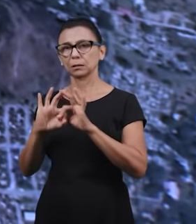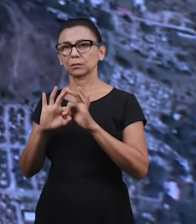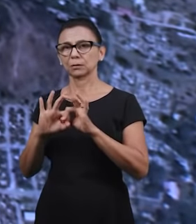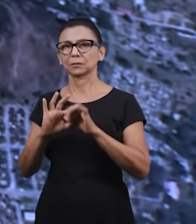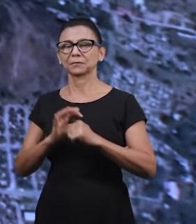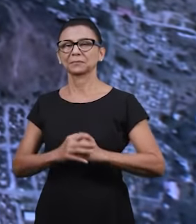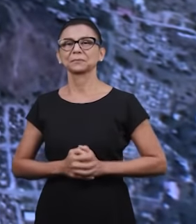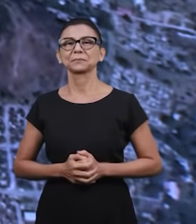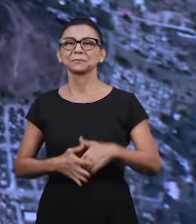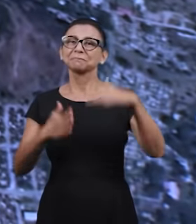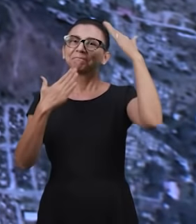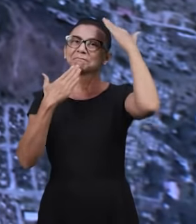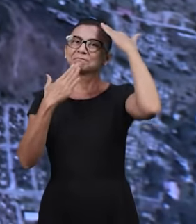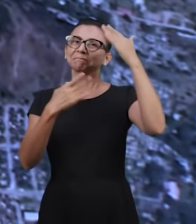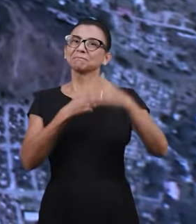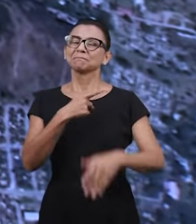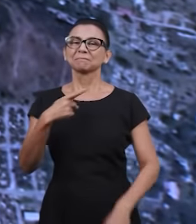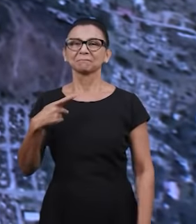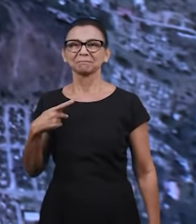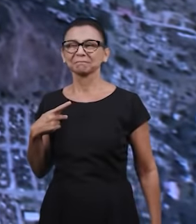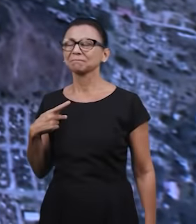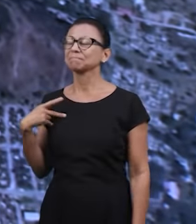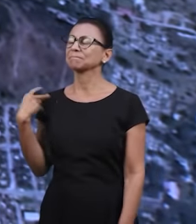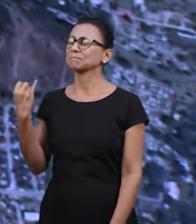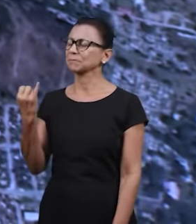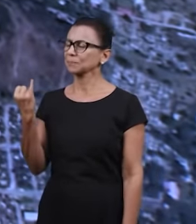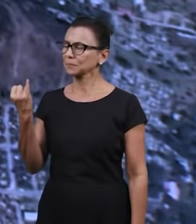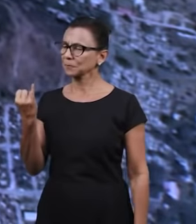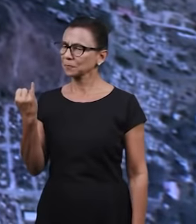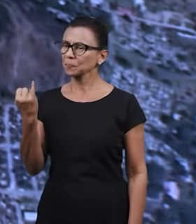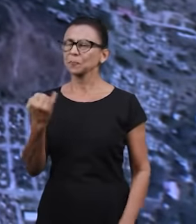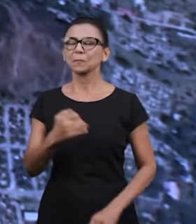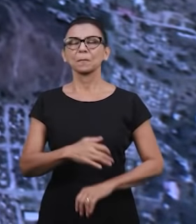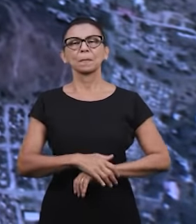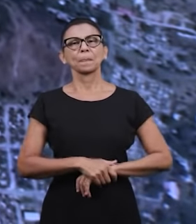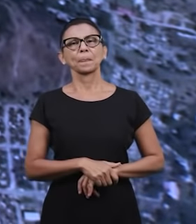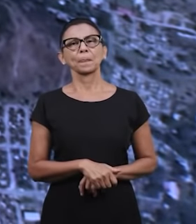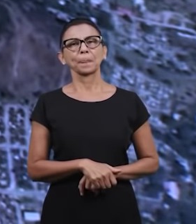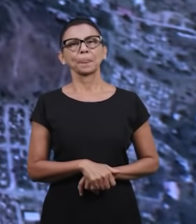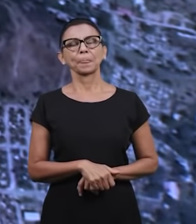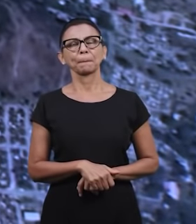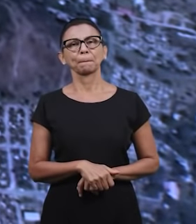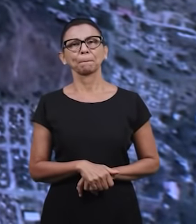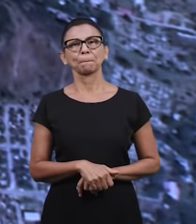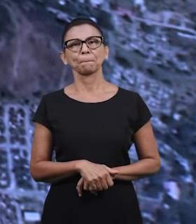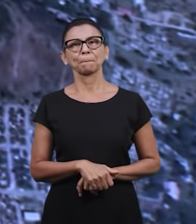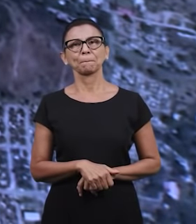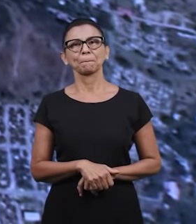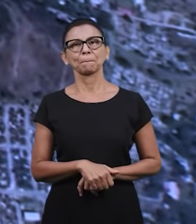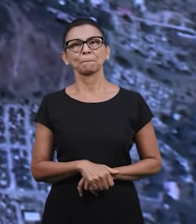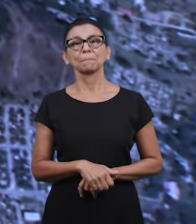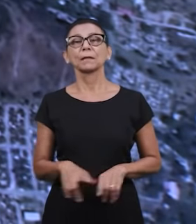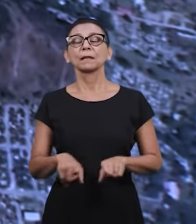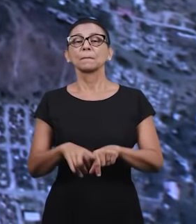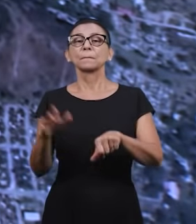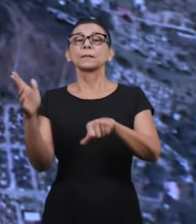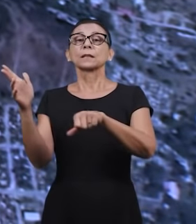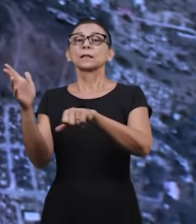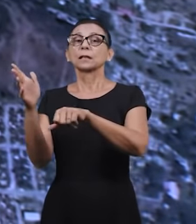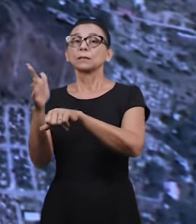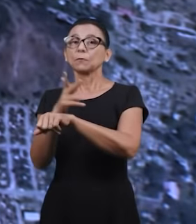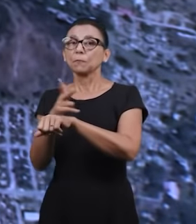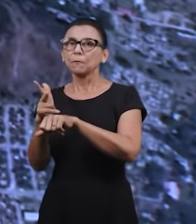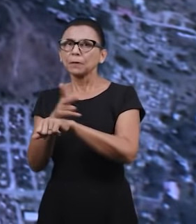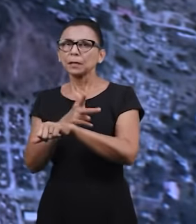Bíblica Dominical. Muito obrigado, Pastor Rufino, por esta importante afirmação e até mesmo os